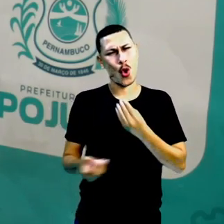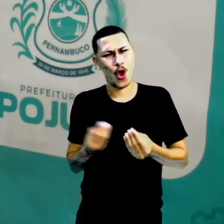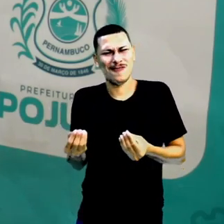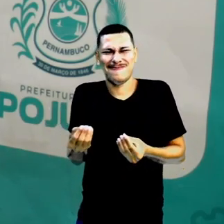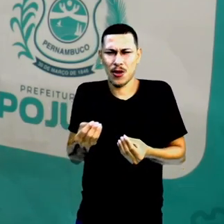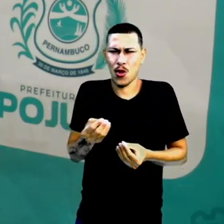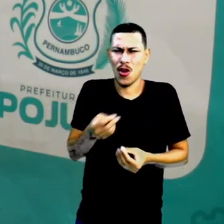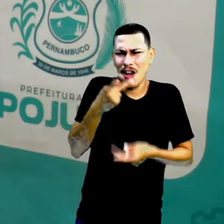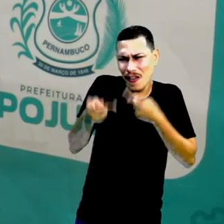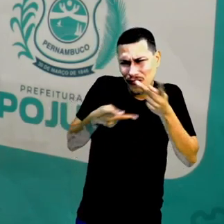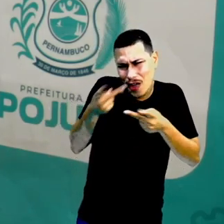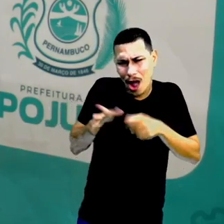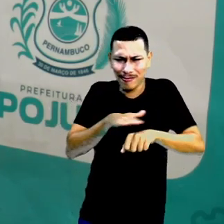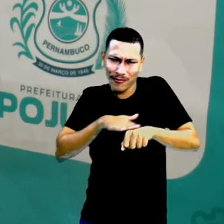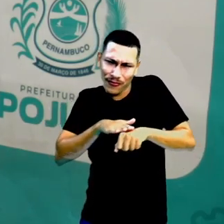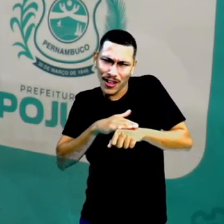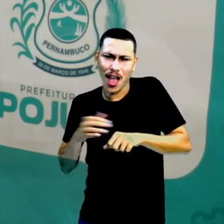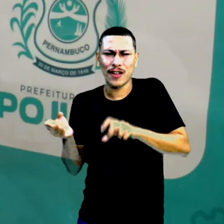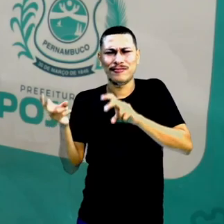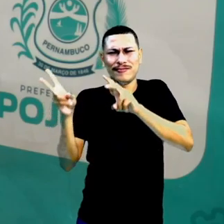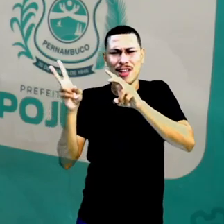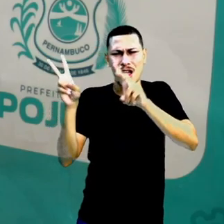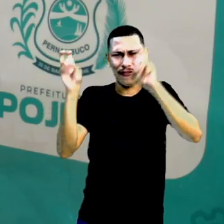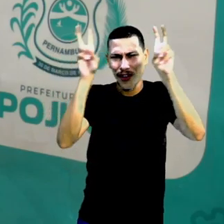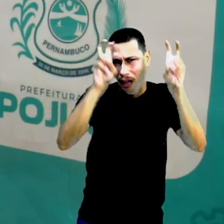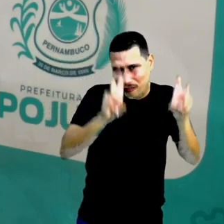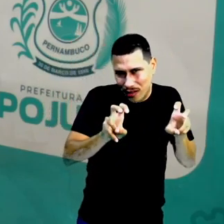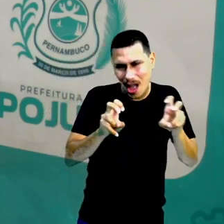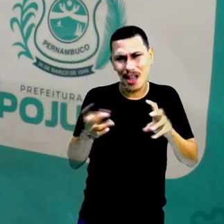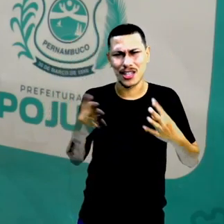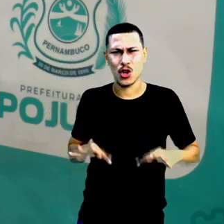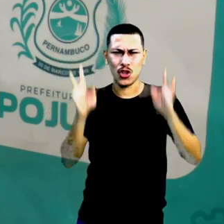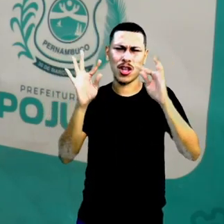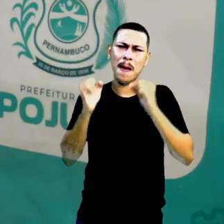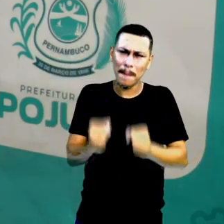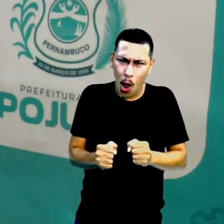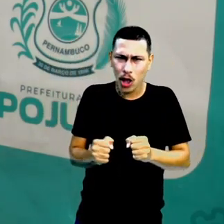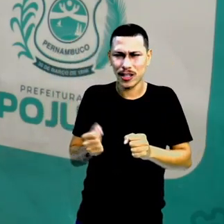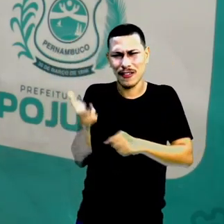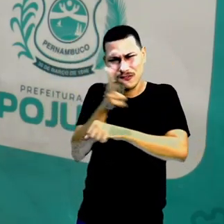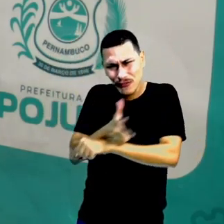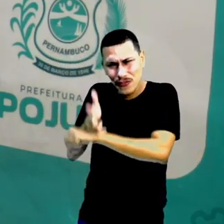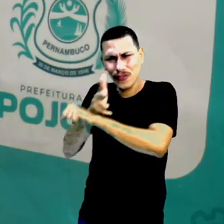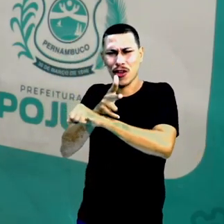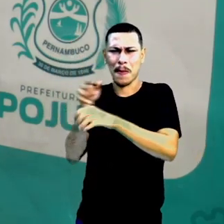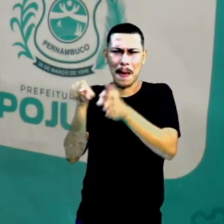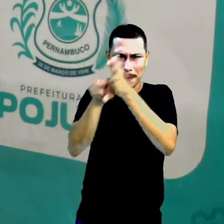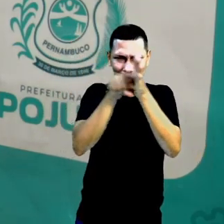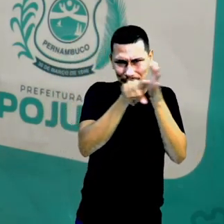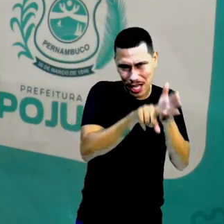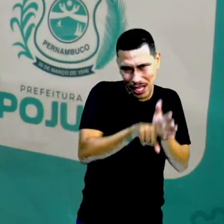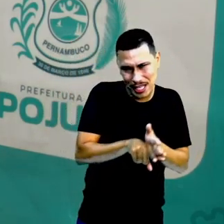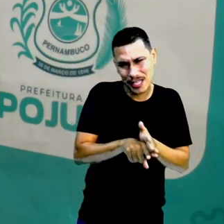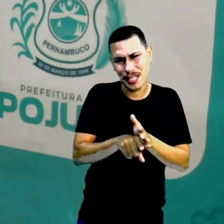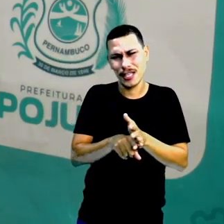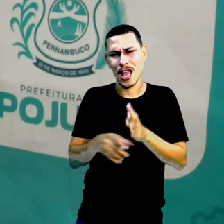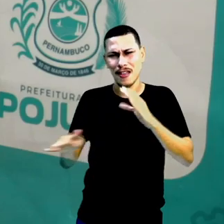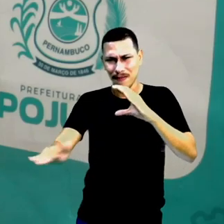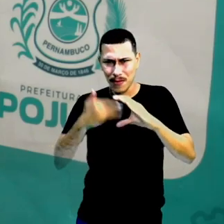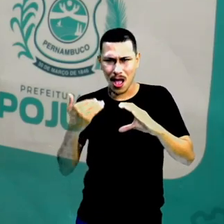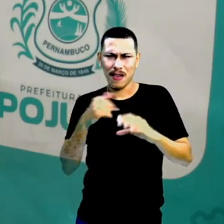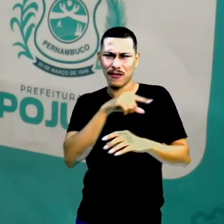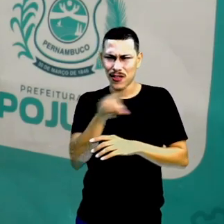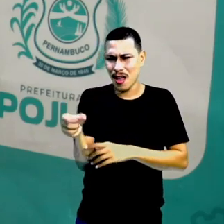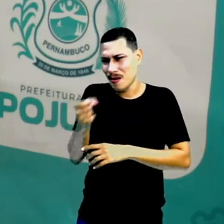tecnologia, você pode gravar aí sua pesquisa e mandar para mim. Vamos ver o que você vai fazer na sua casa? Entreviste cinco